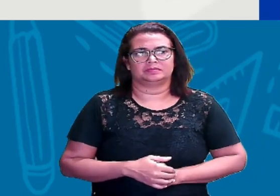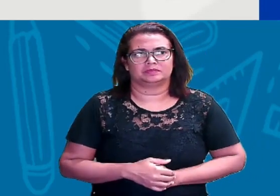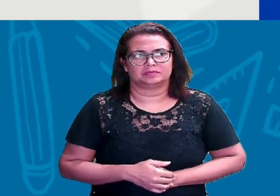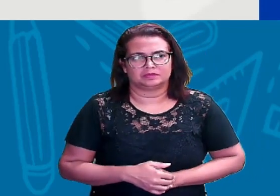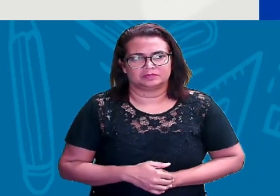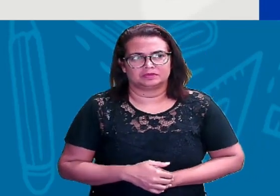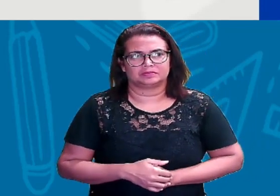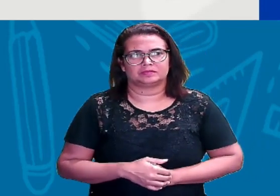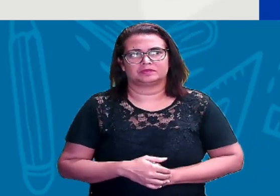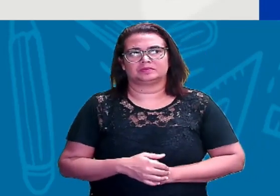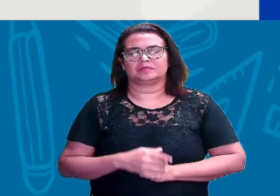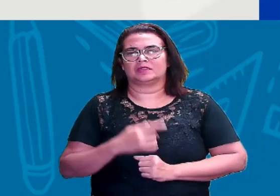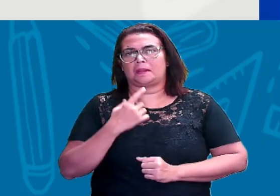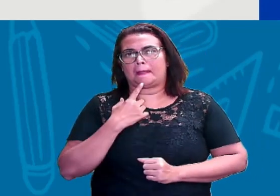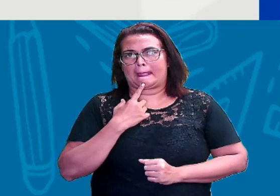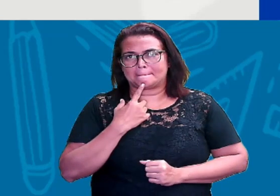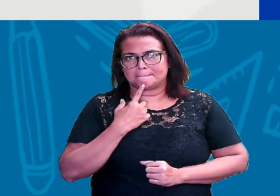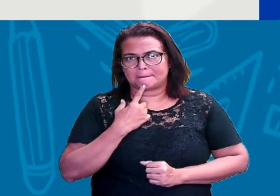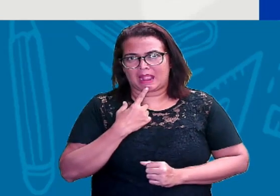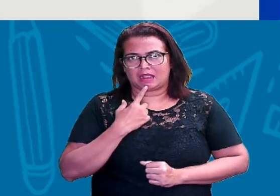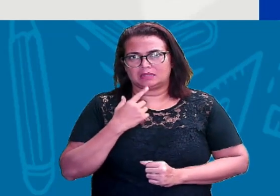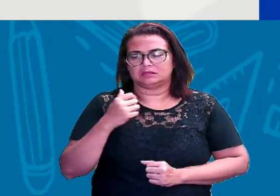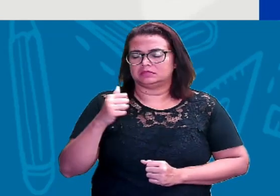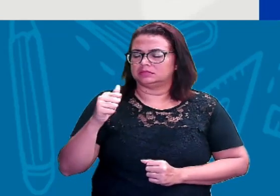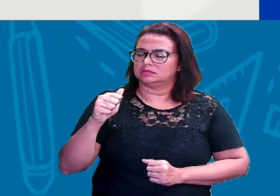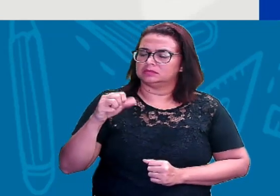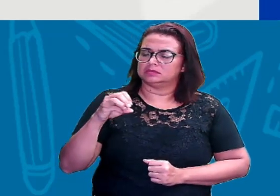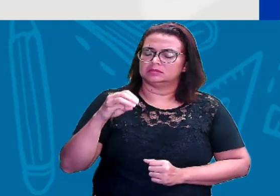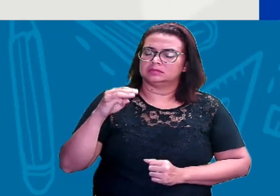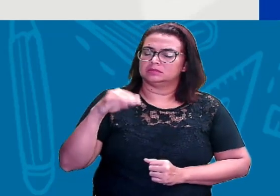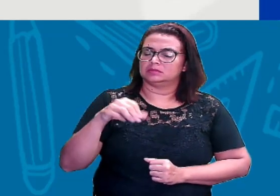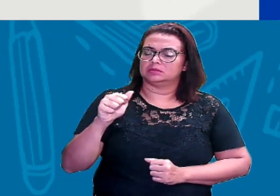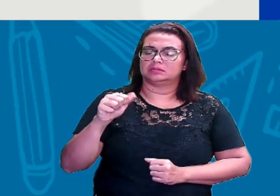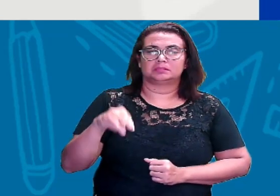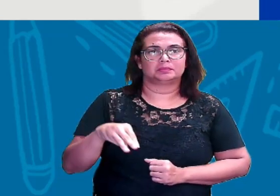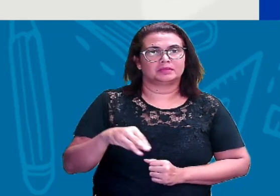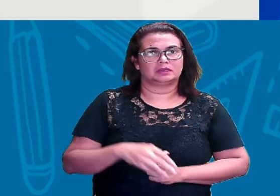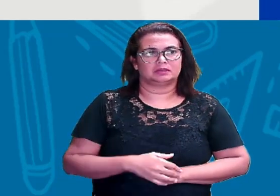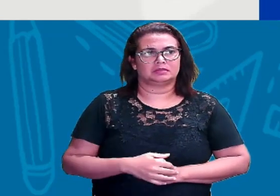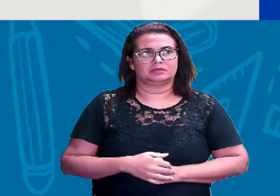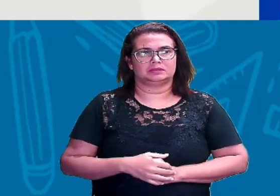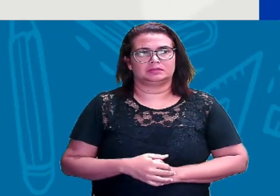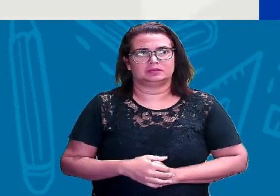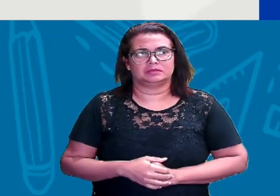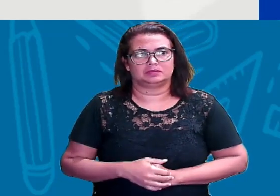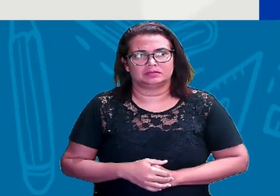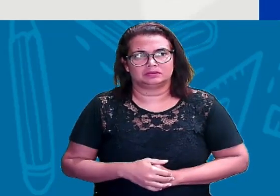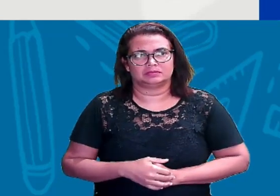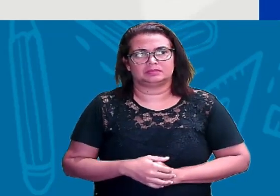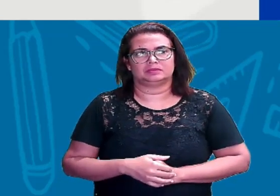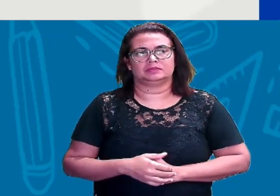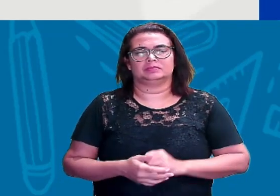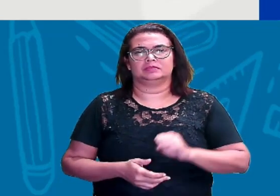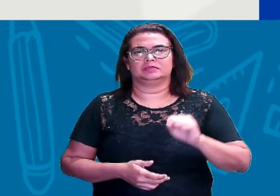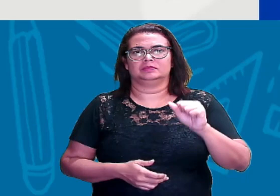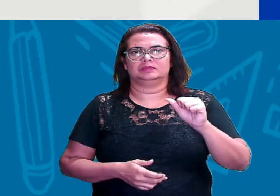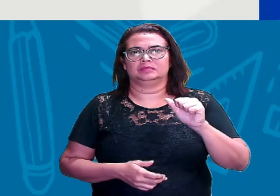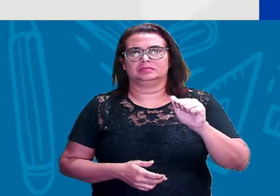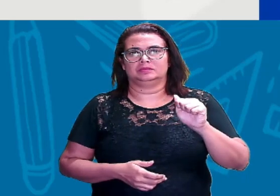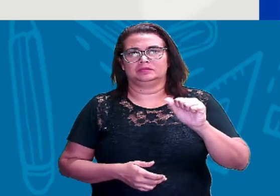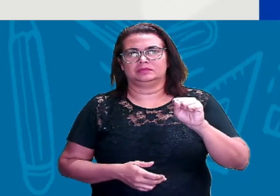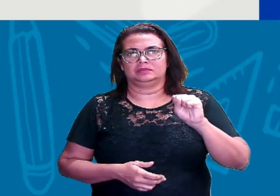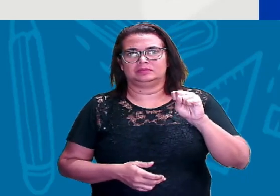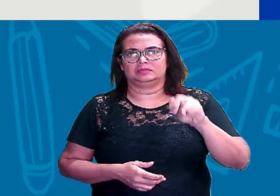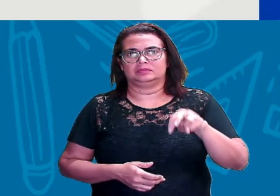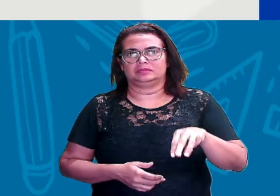Então, mam, teu M parou aqui, ó, no encontro dos dois lábios. Já o sun, sun, o teu sun,